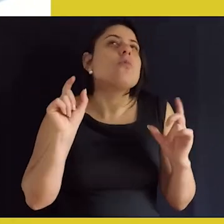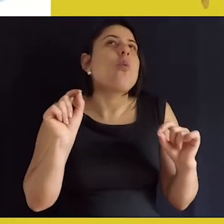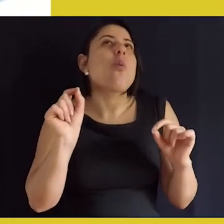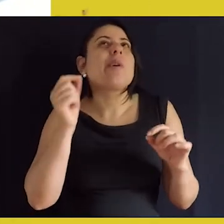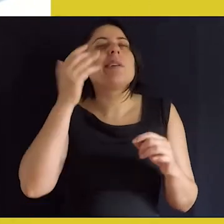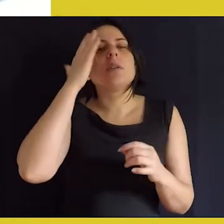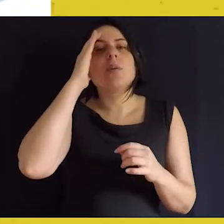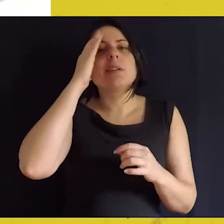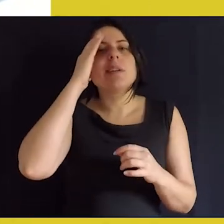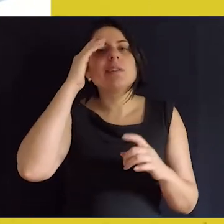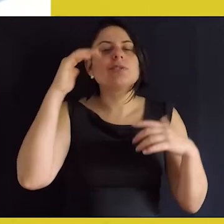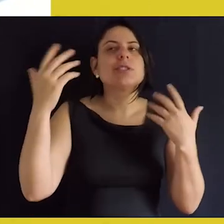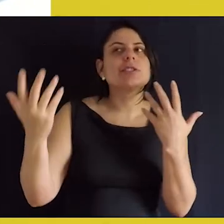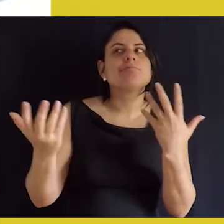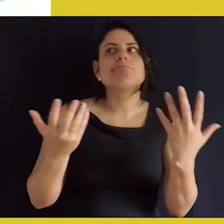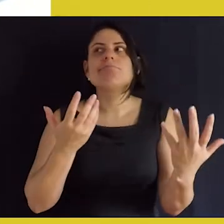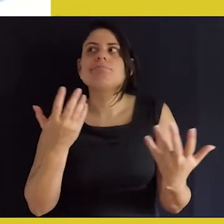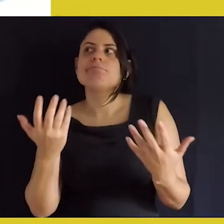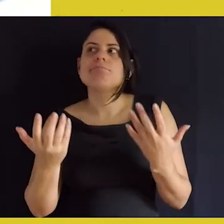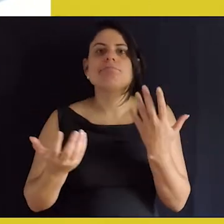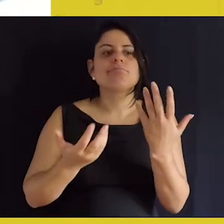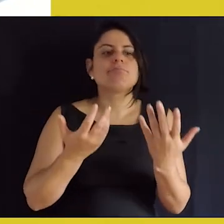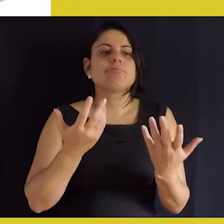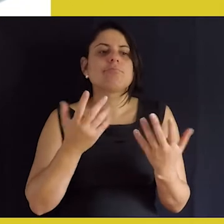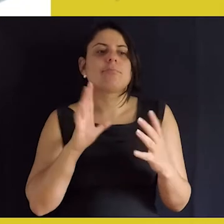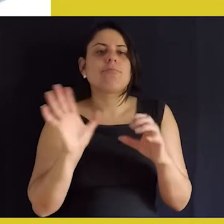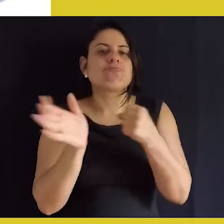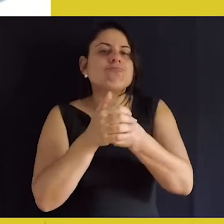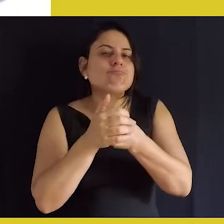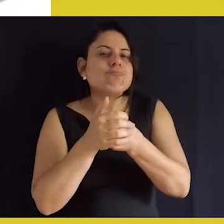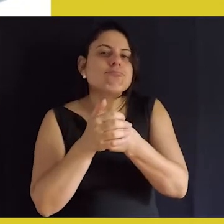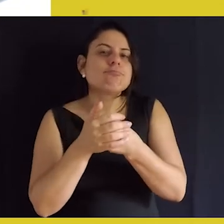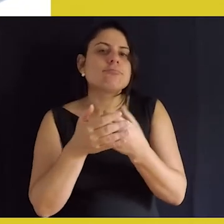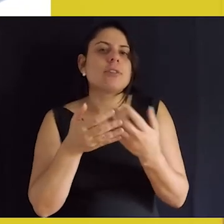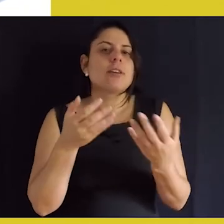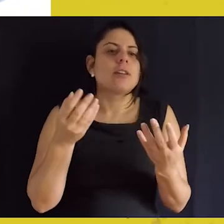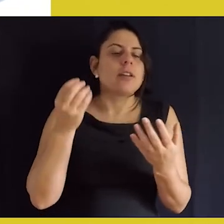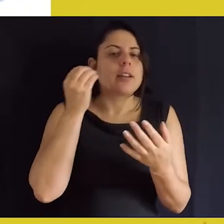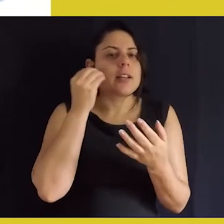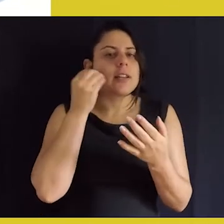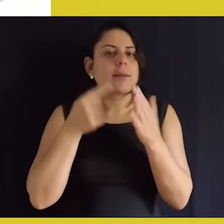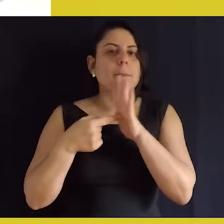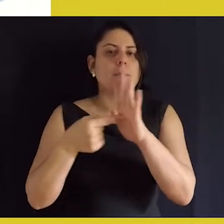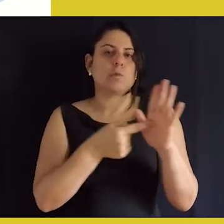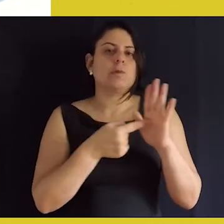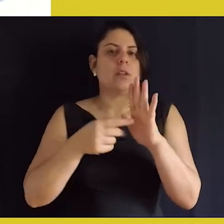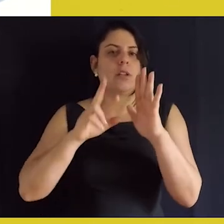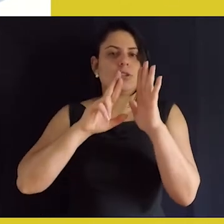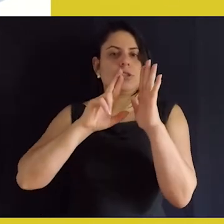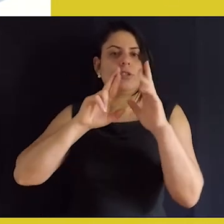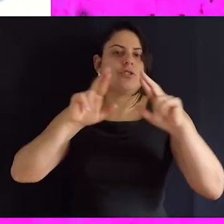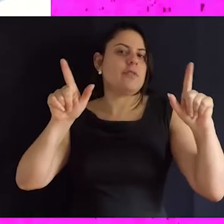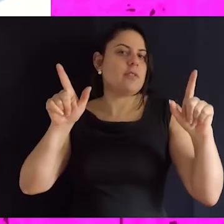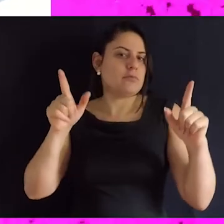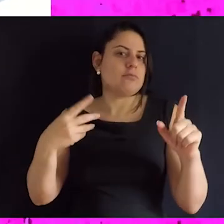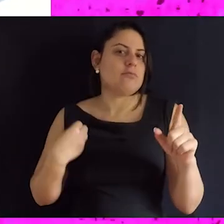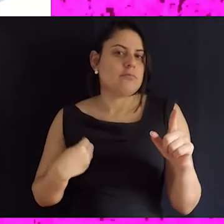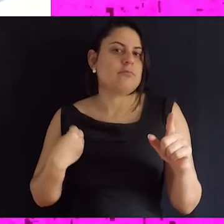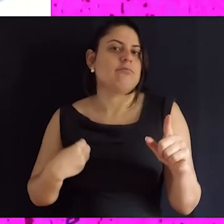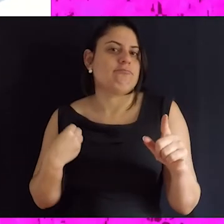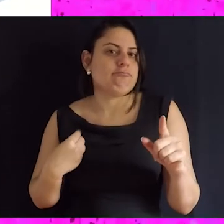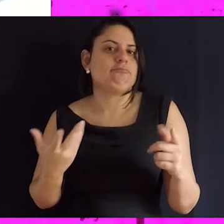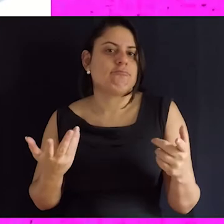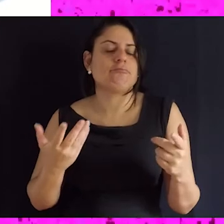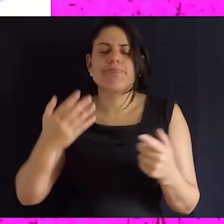organização, vamos dizer assim, autônoma, né, que busca pautar a